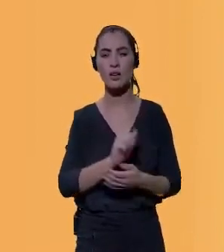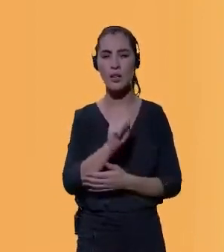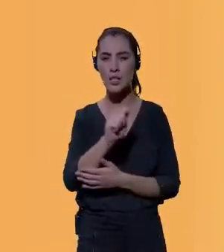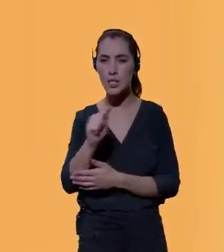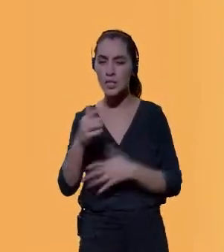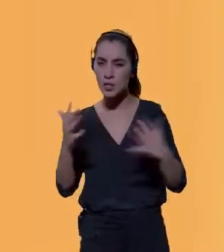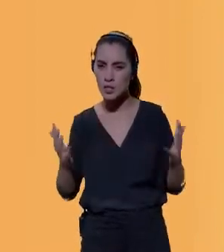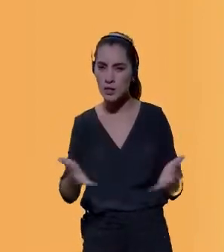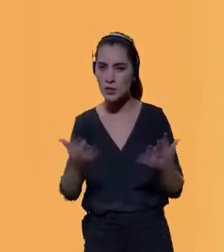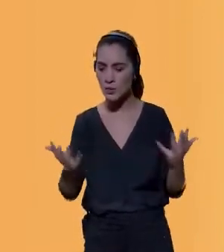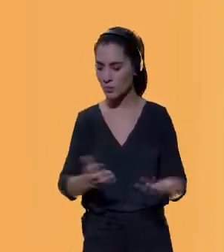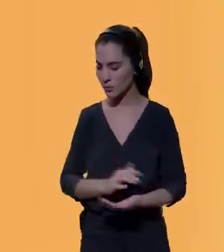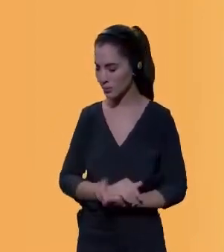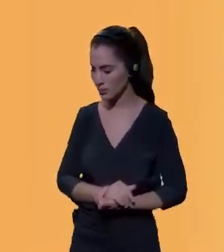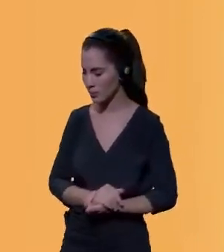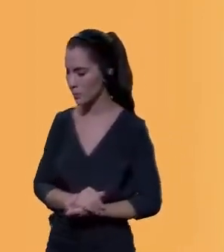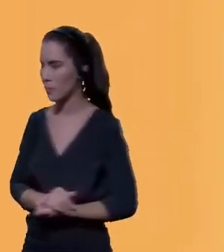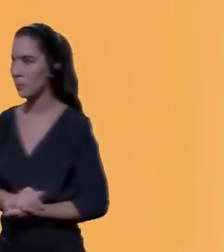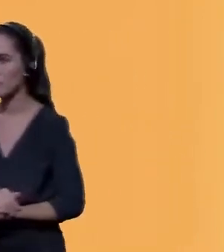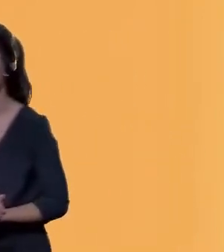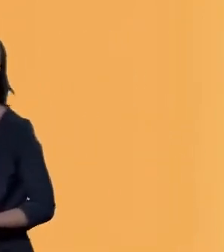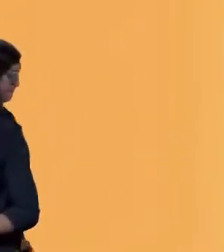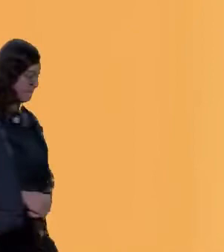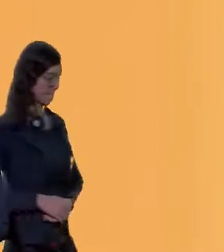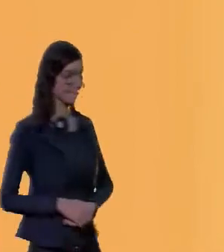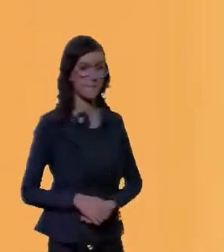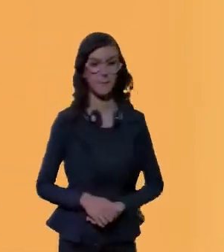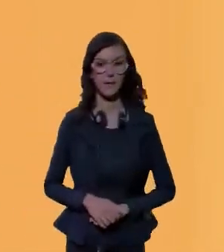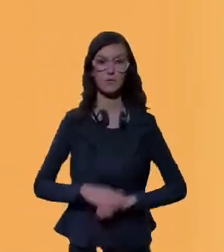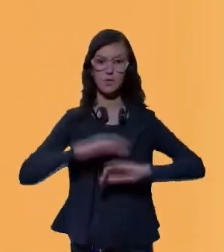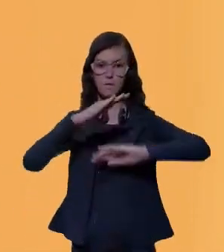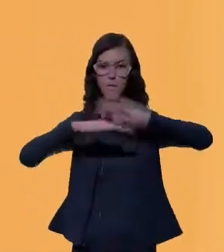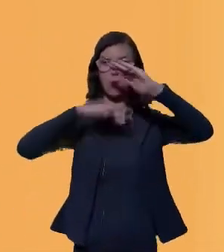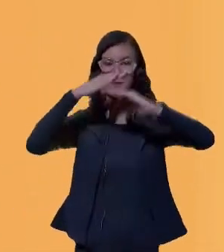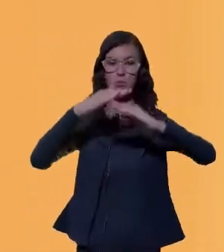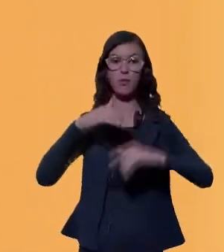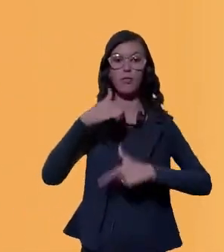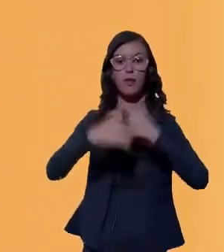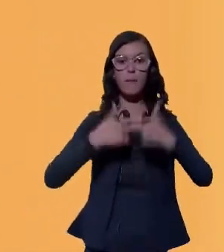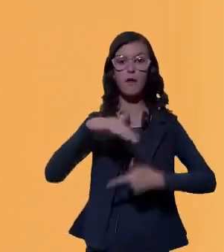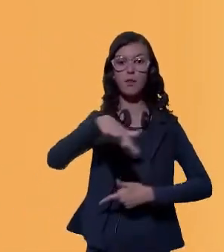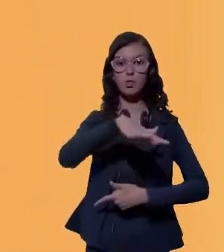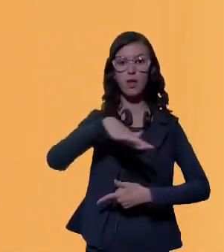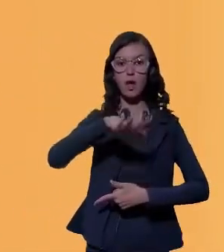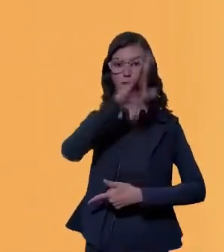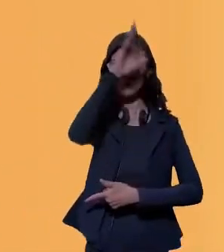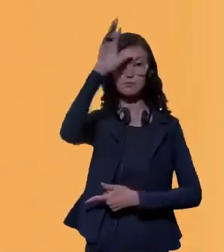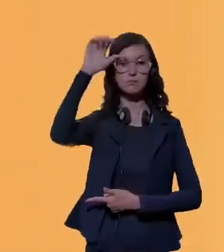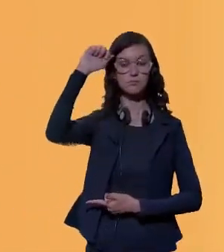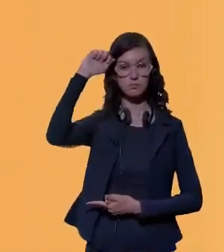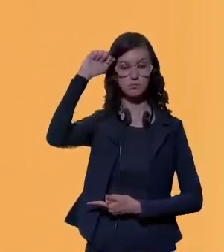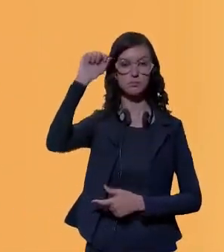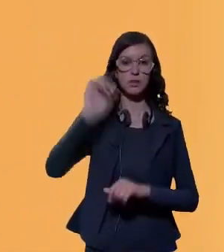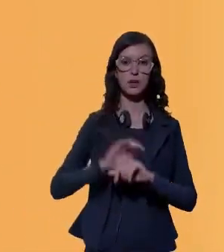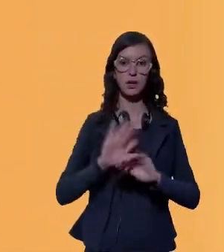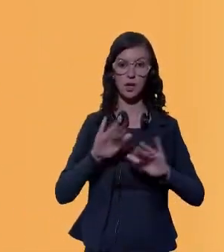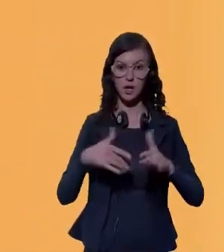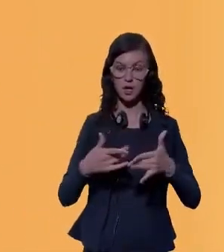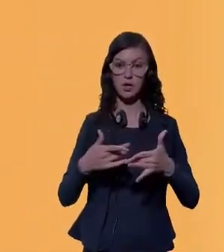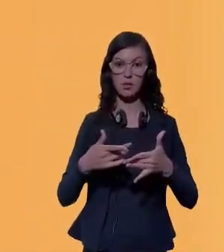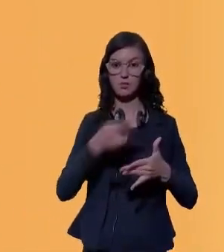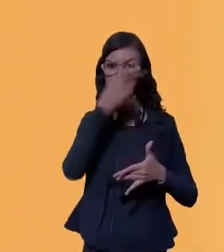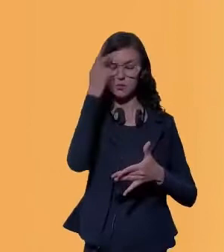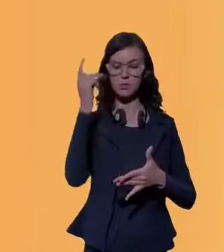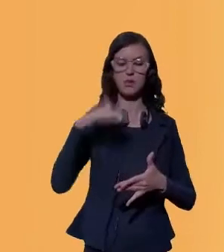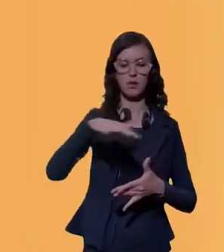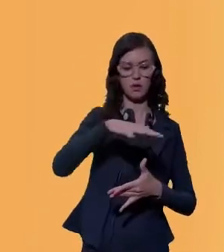fomento e das entidades de desenvolvimento que atuam na região amazônica. As entidades na região amazônica,